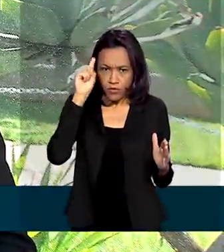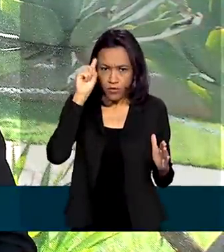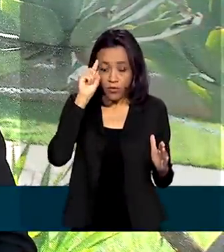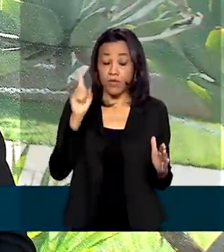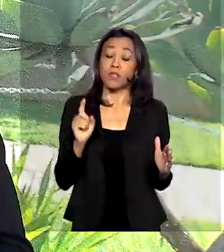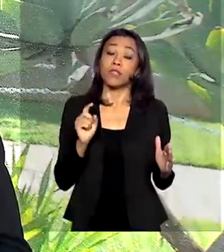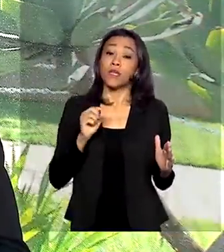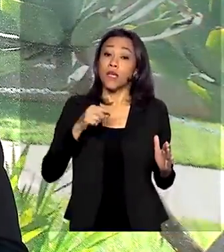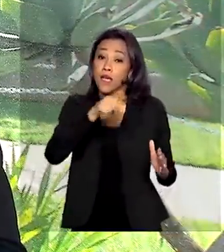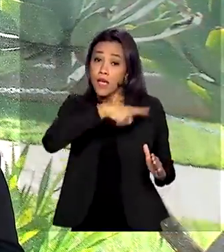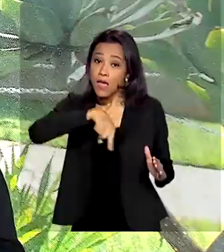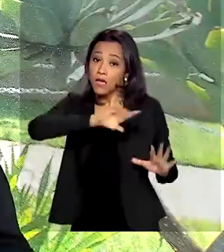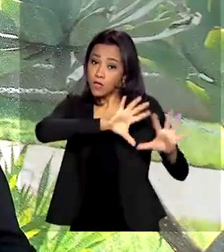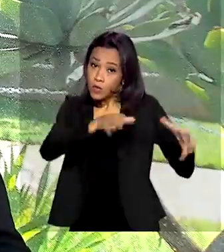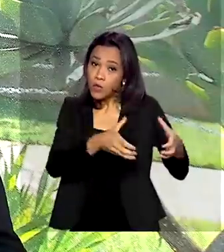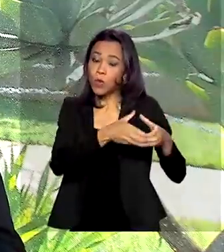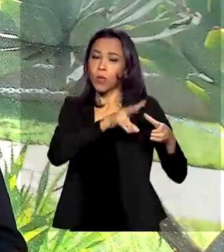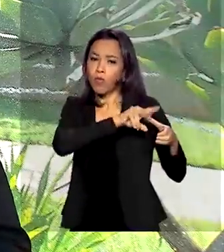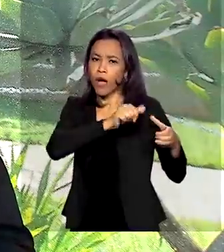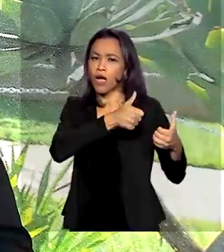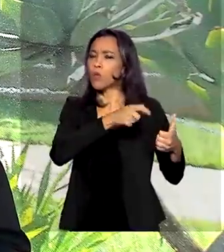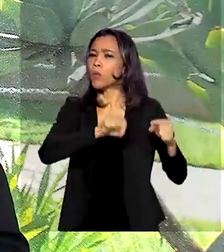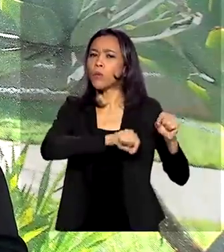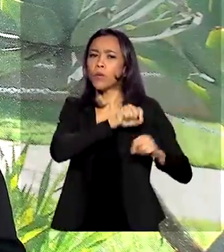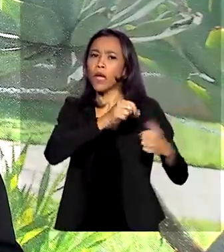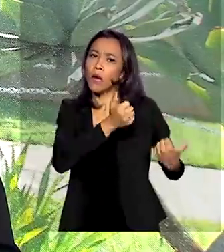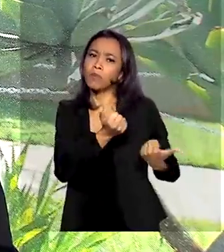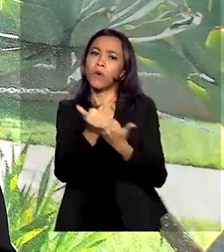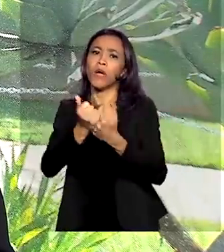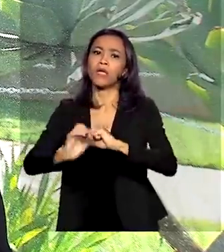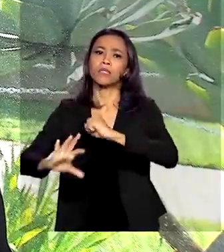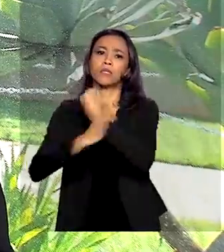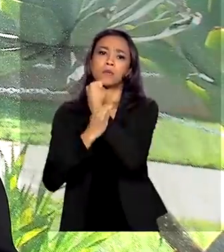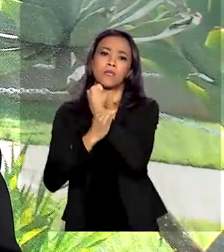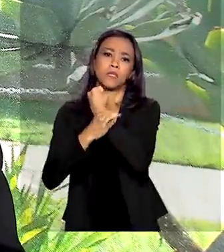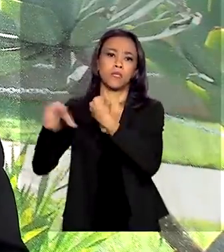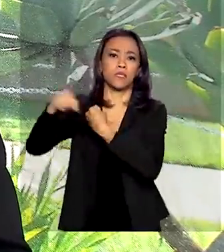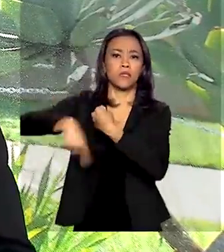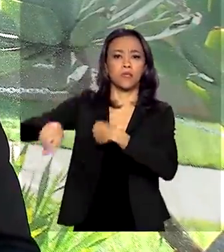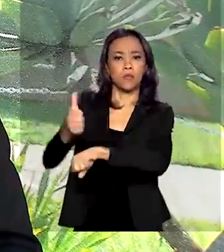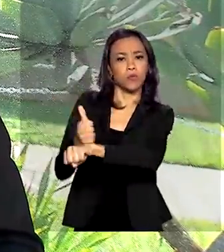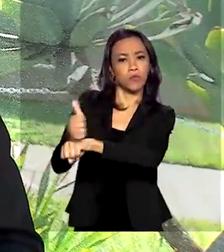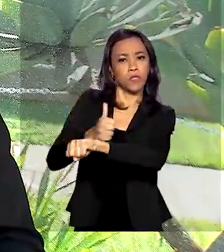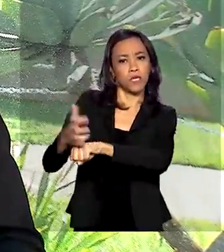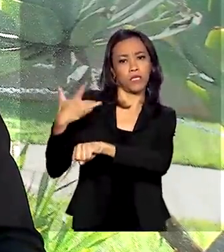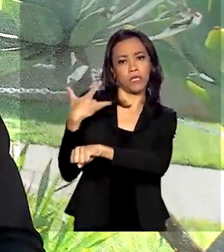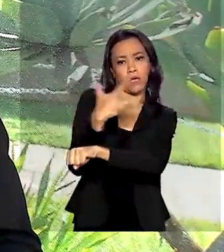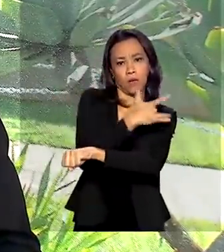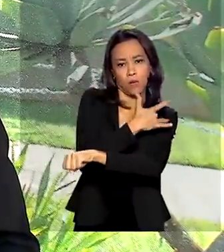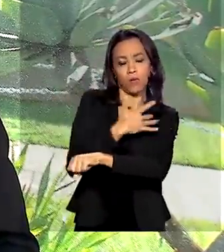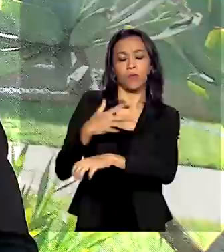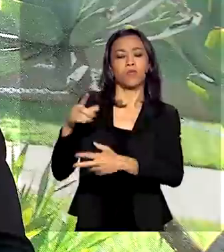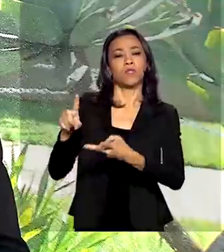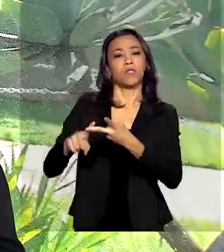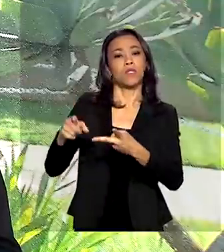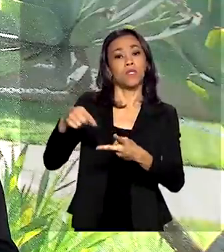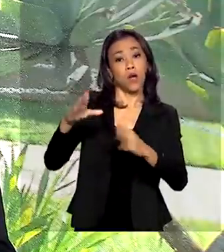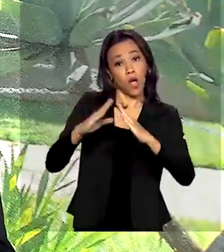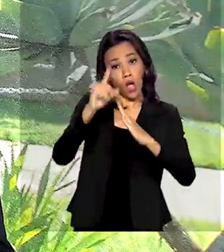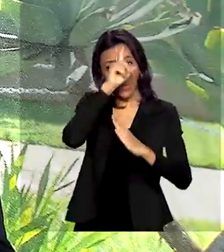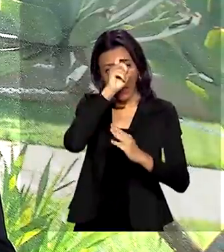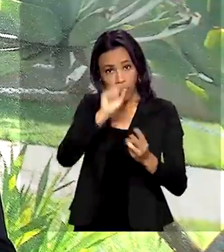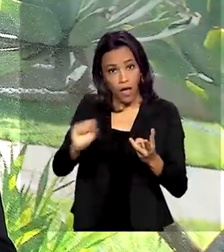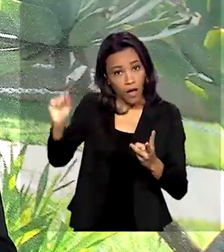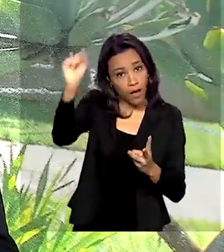vai atuar, se necessário, no reforço à segurança de profissionais de saúde e também de hospitais e UPAs. E ainda